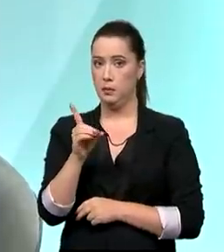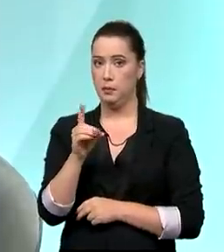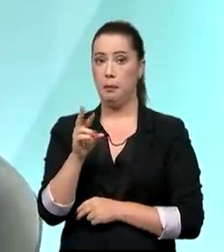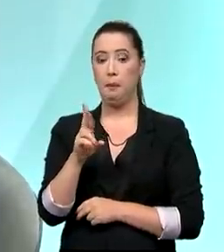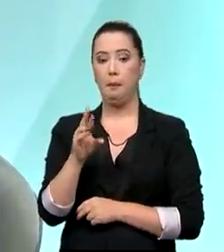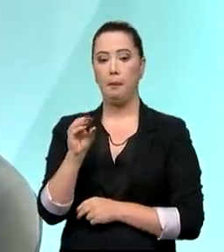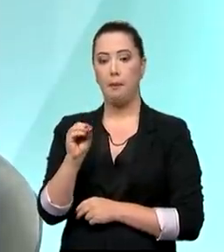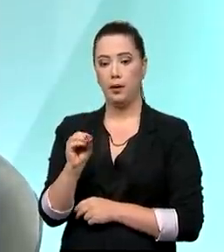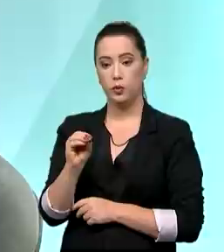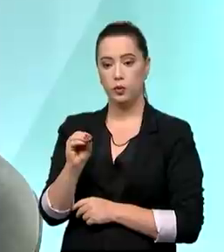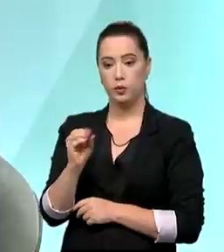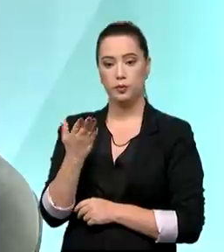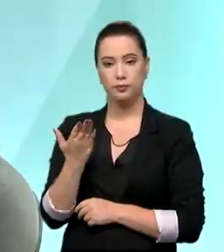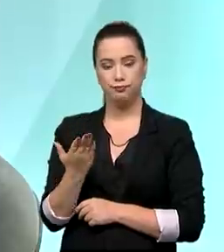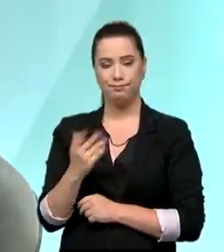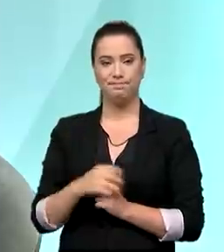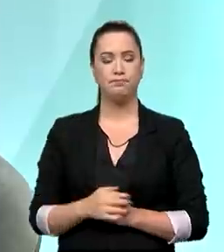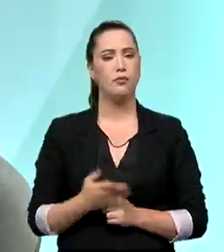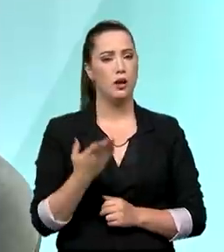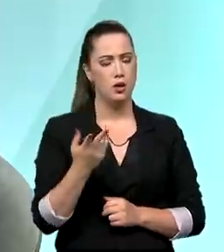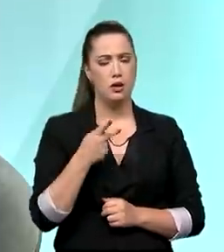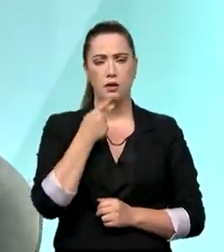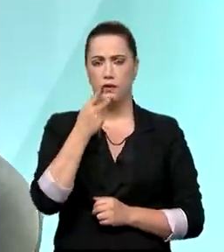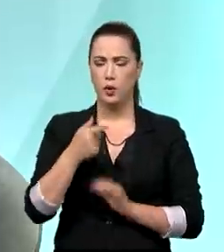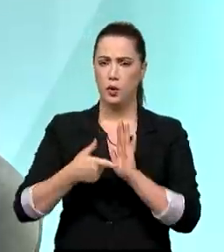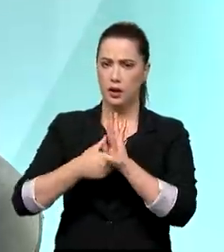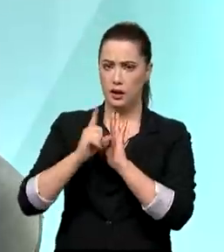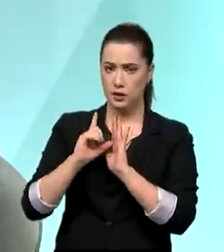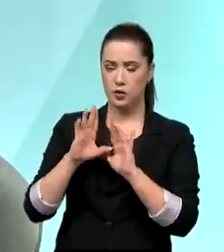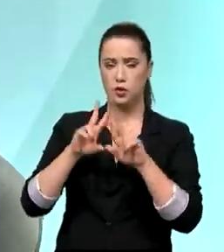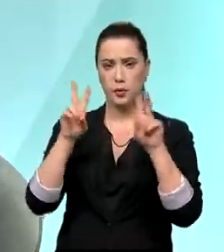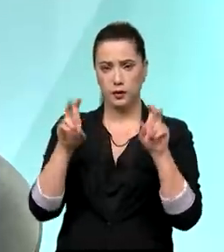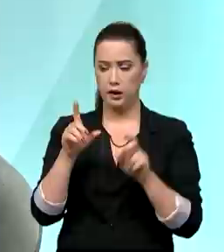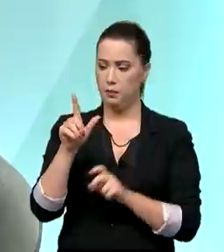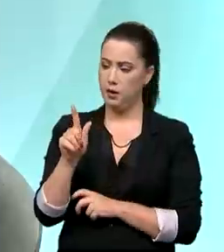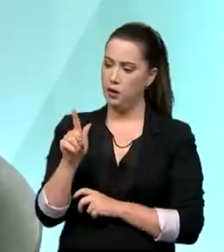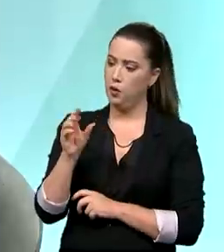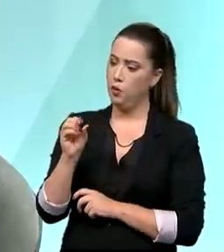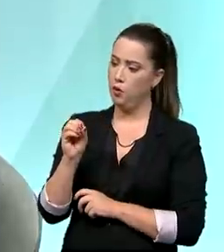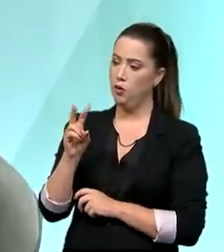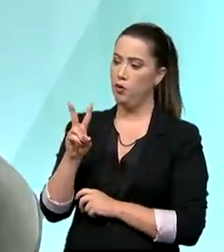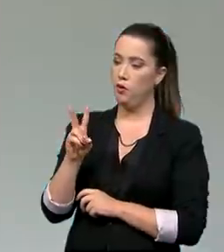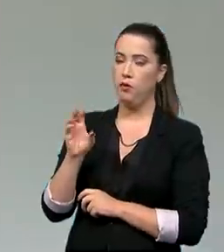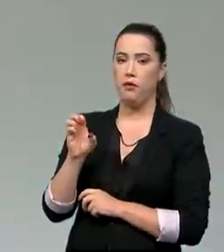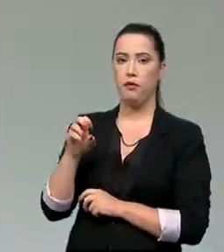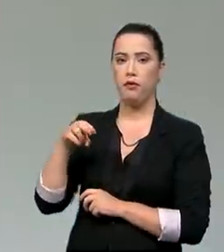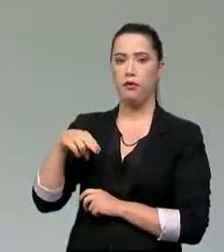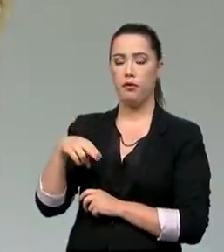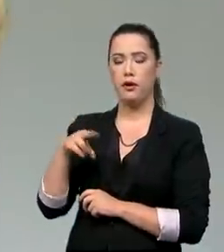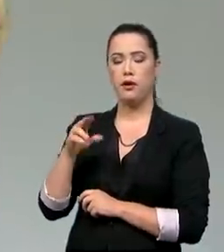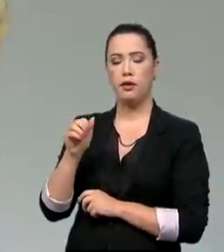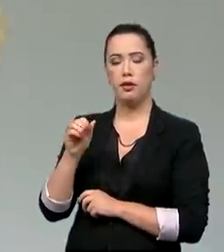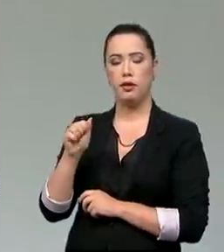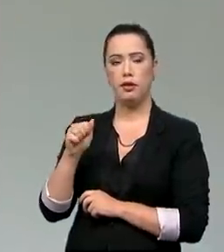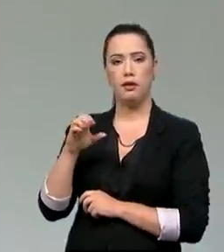falou no final do primeiro bloco sobre essa questão da governança, e neste ano o Tribunal de Contas da União elencou a Caixa como a